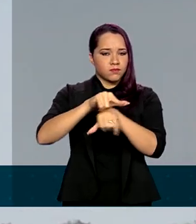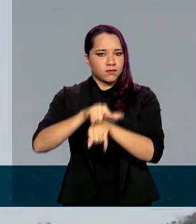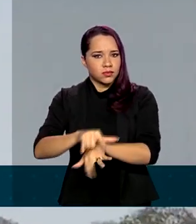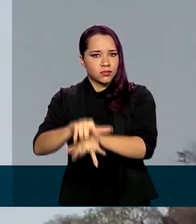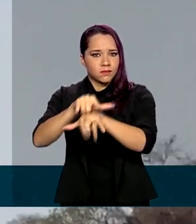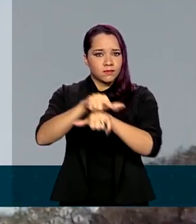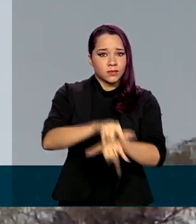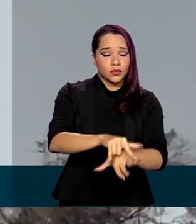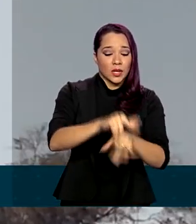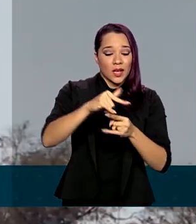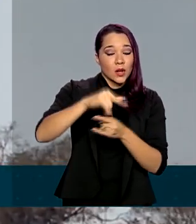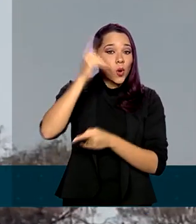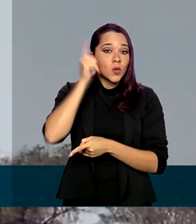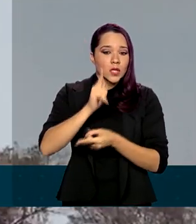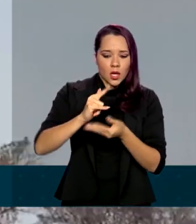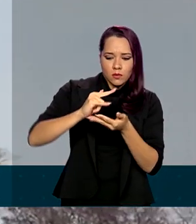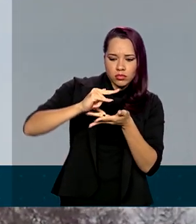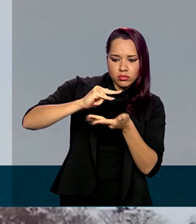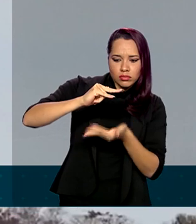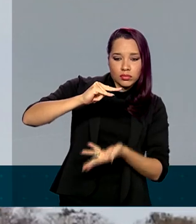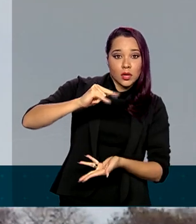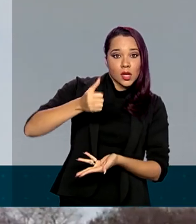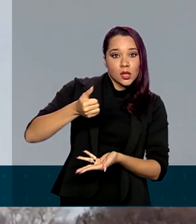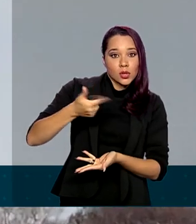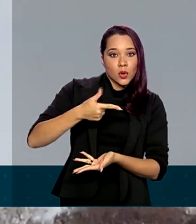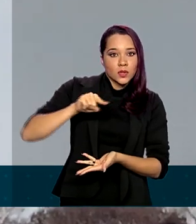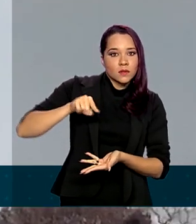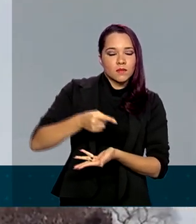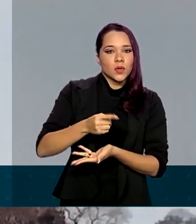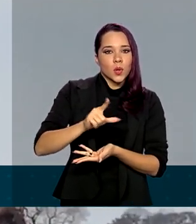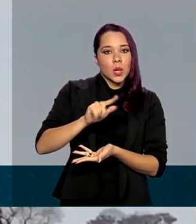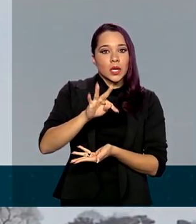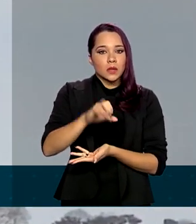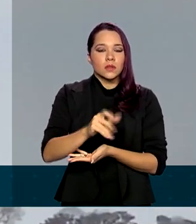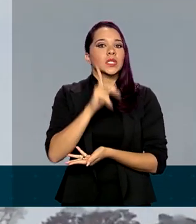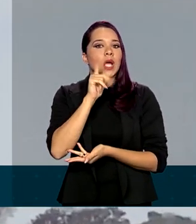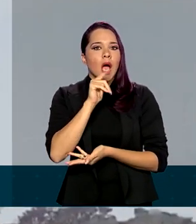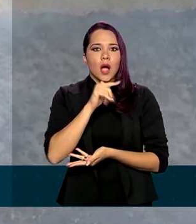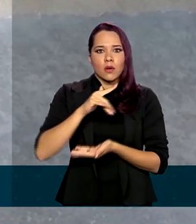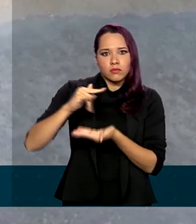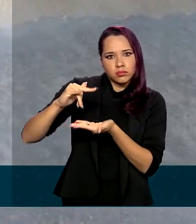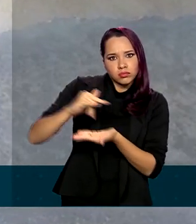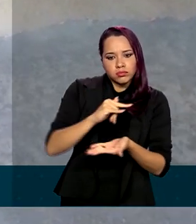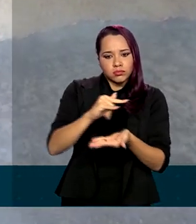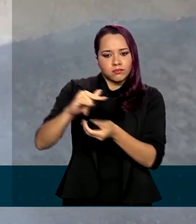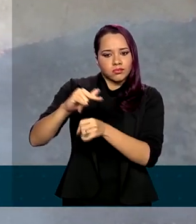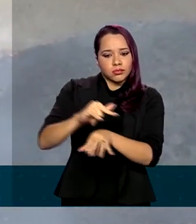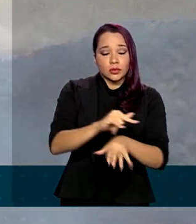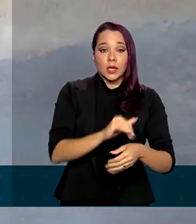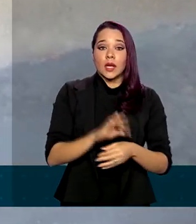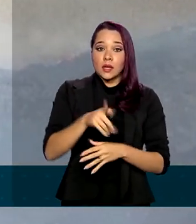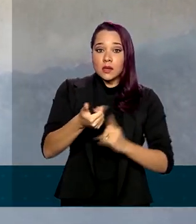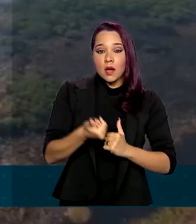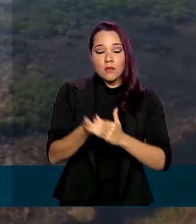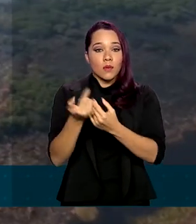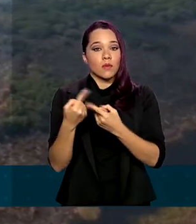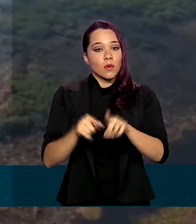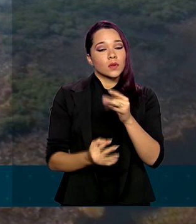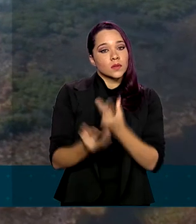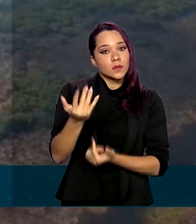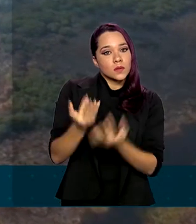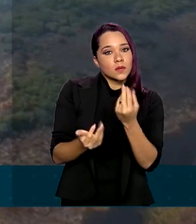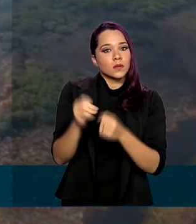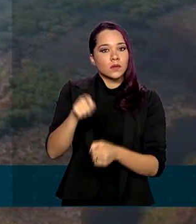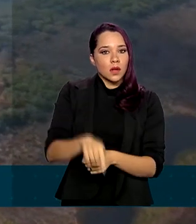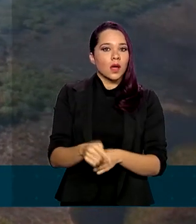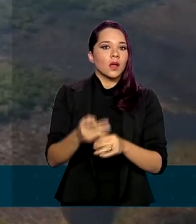A capacidade do cargueiro é de transportar até 12 mil litros de água em cada sobrevoo. As ações de apoio e combate aos incêndios